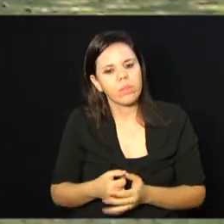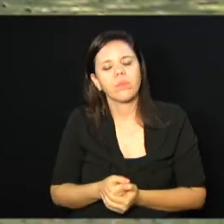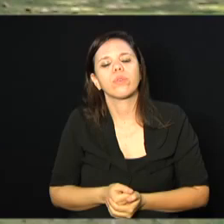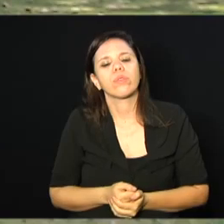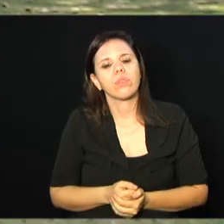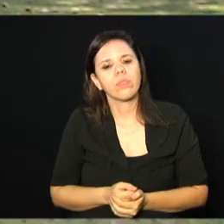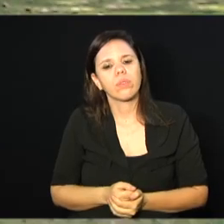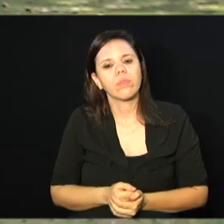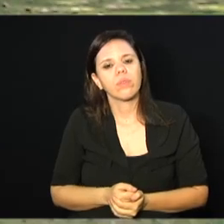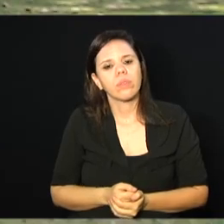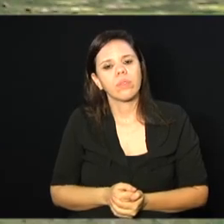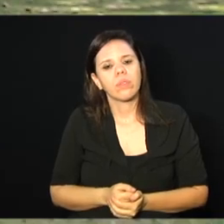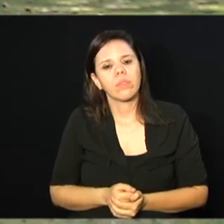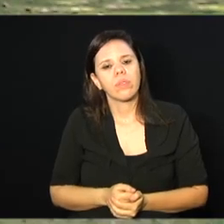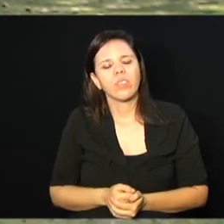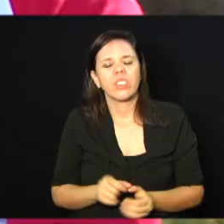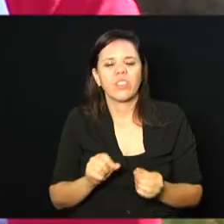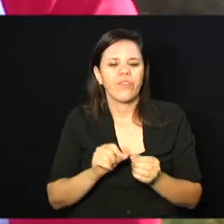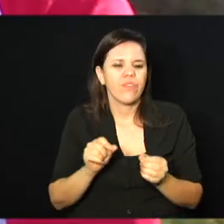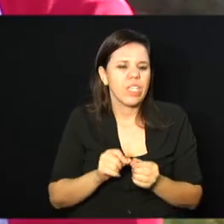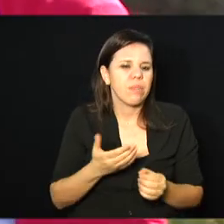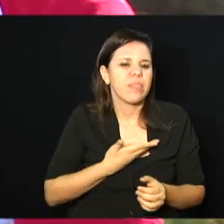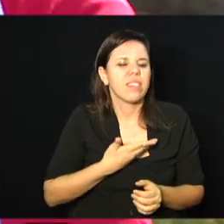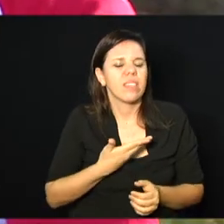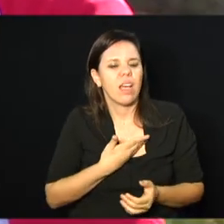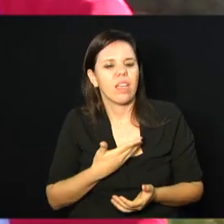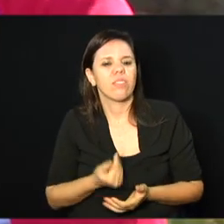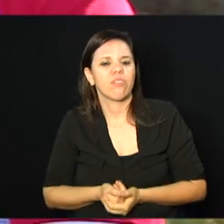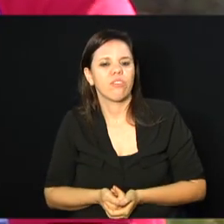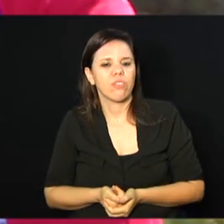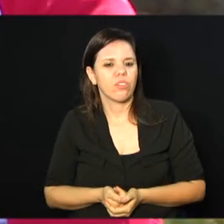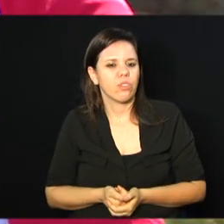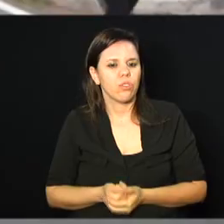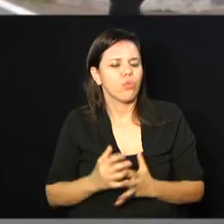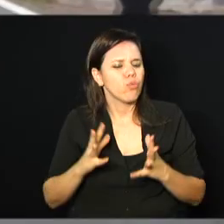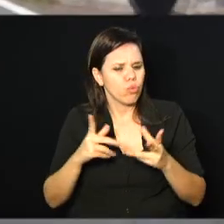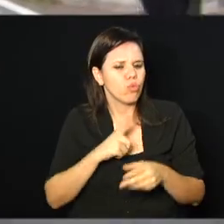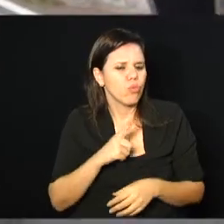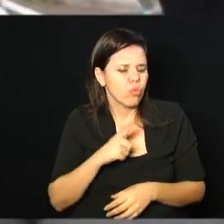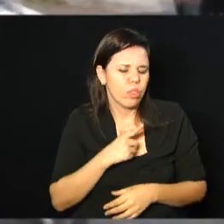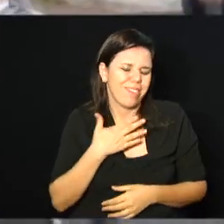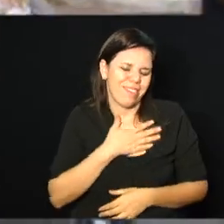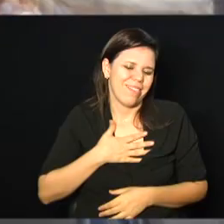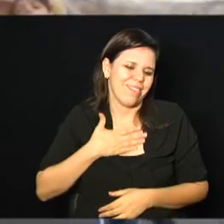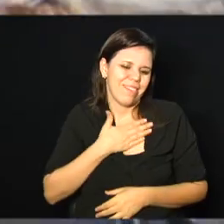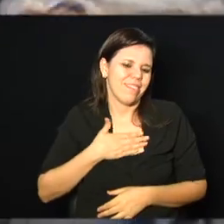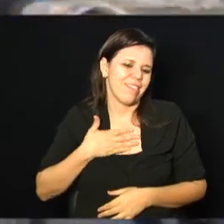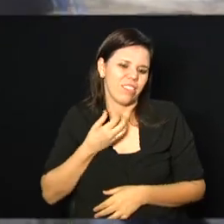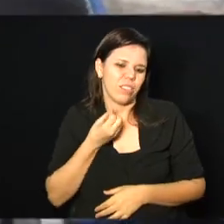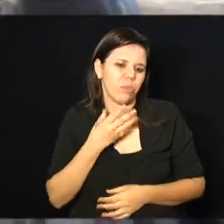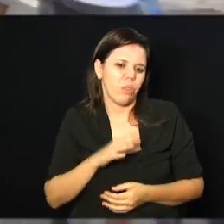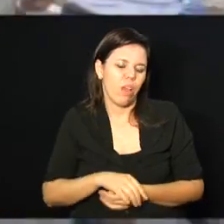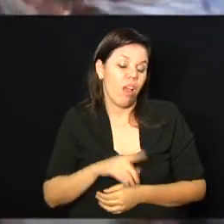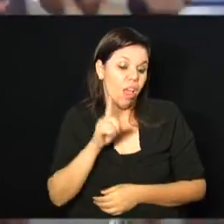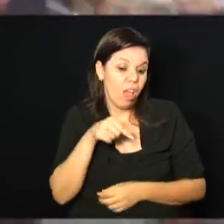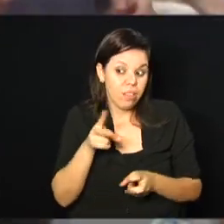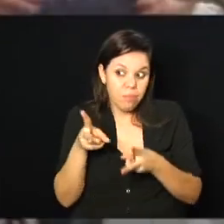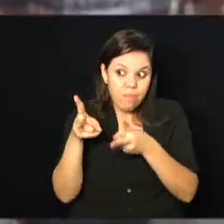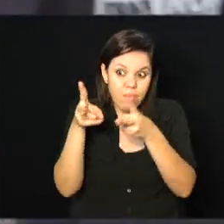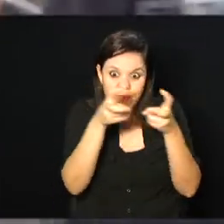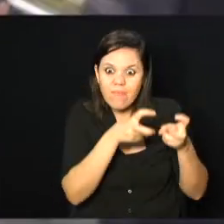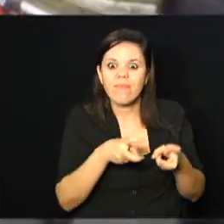Faz amizade, Faz amizade, tudo que tem de bom para... E é visível isso, porque tinha